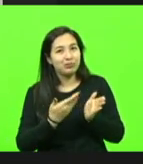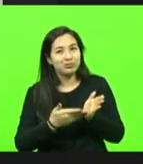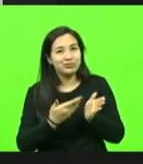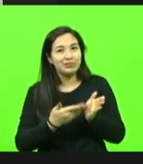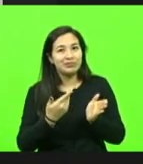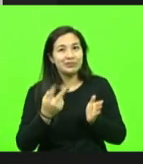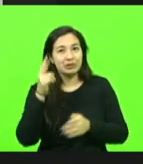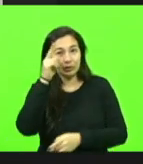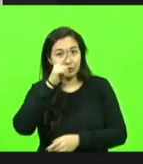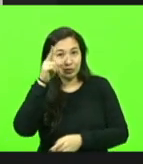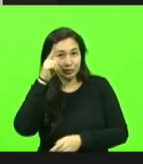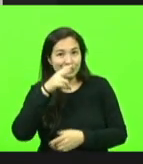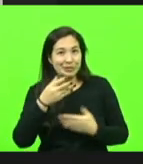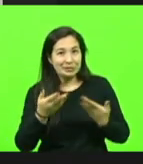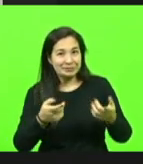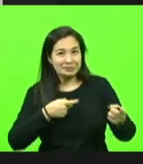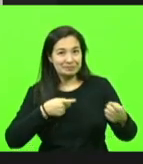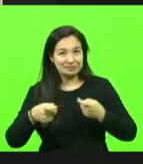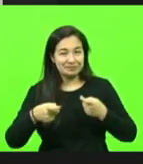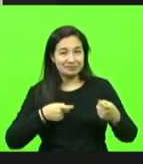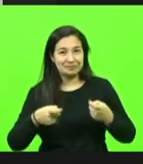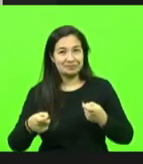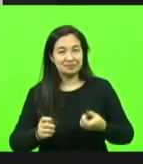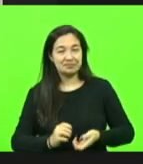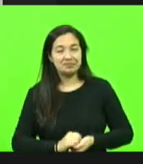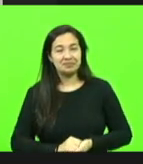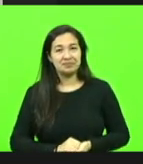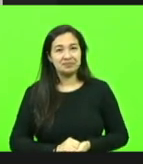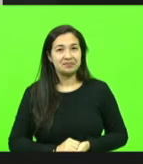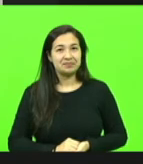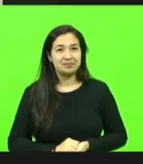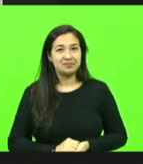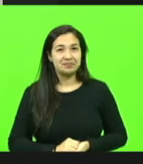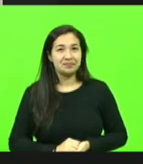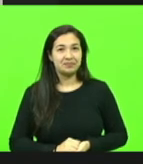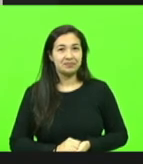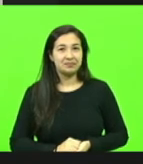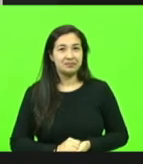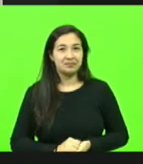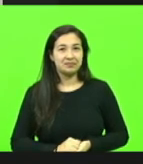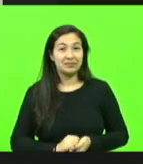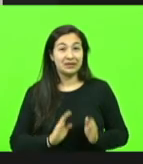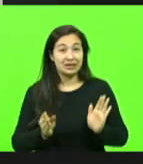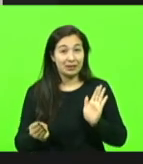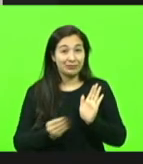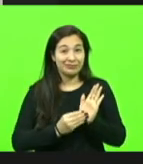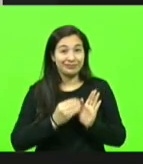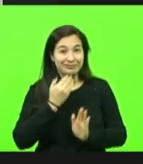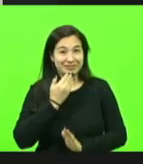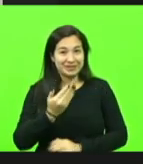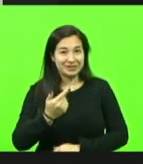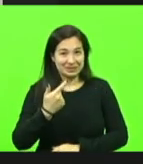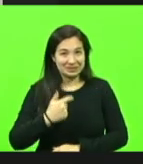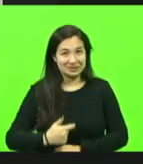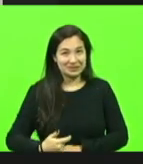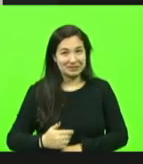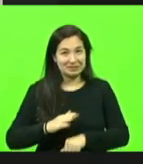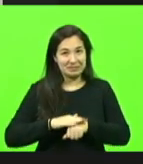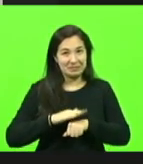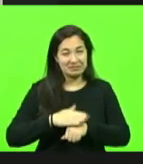da Guerra do Contestado. Então, já coloca aí meu pedidozinho aí, já, deputado Marcelo Pessoa.